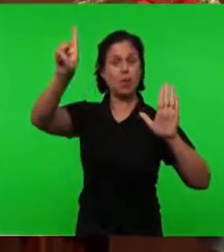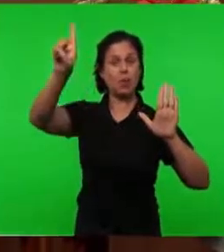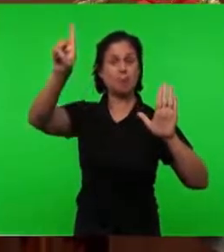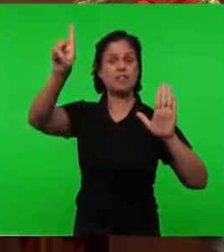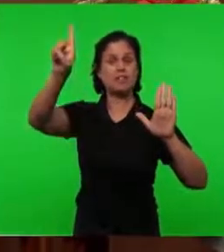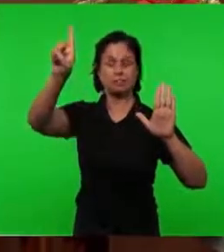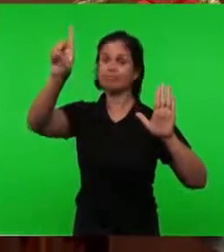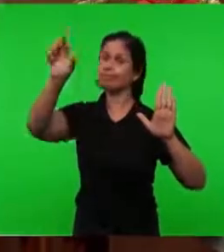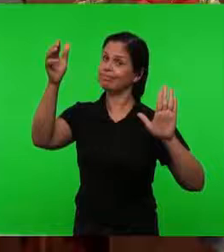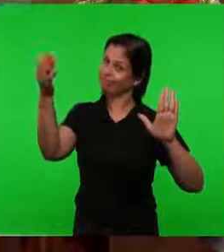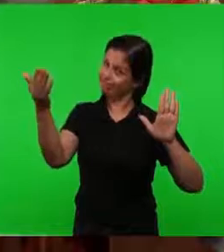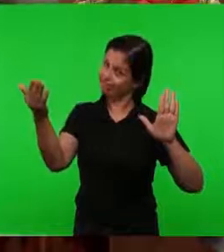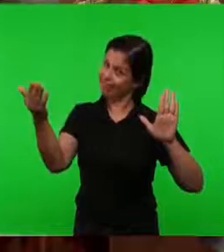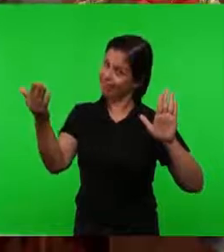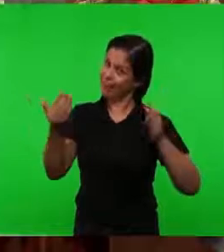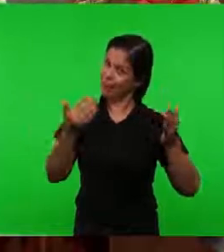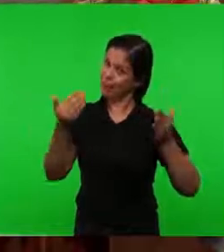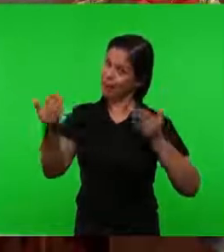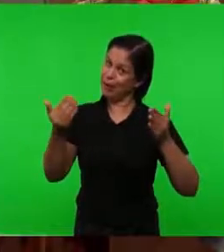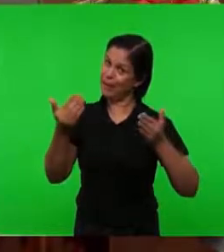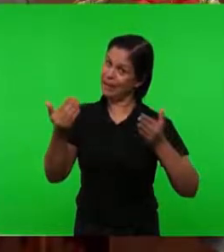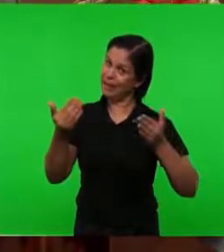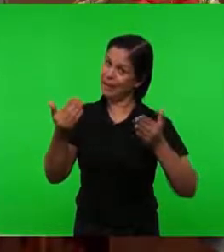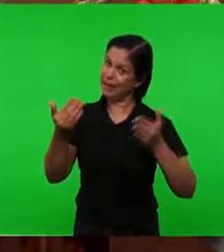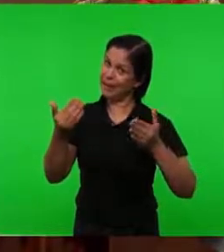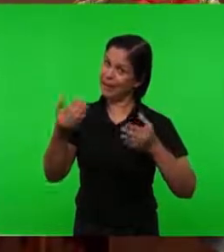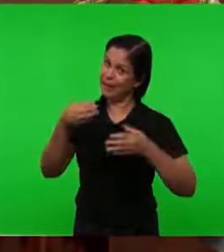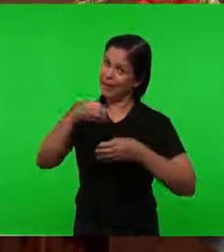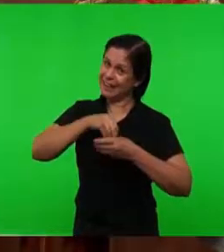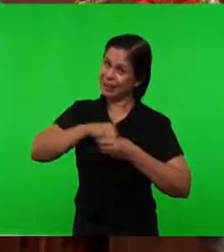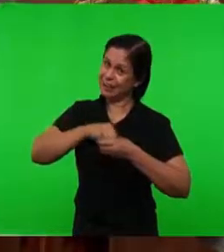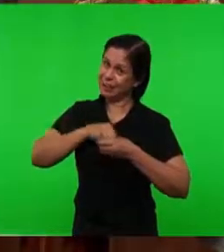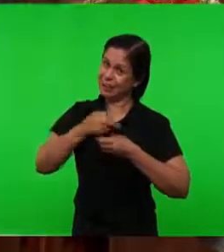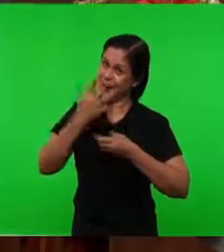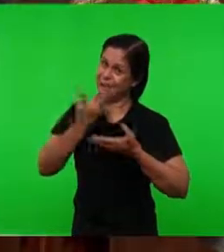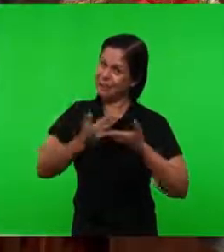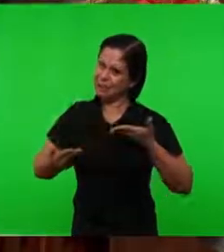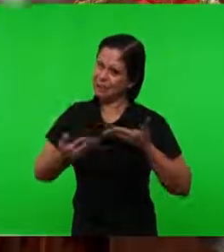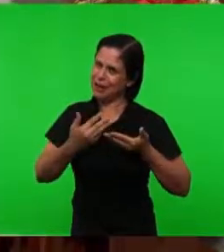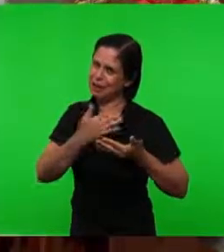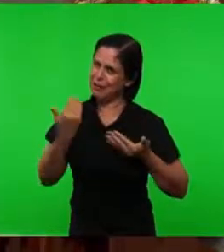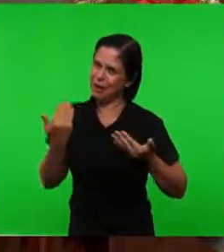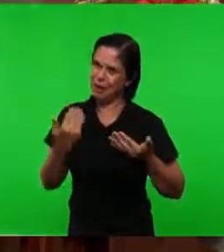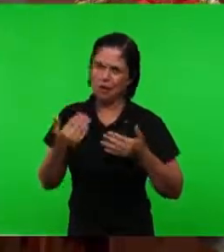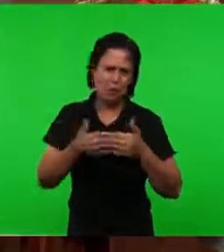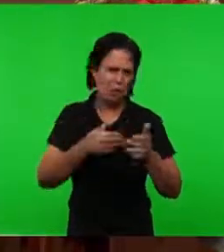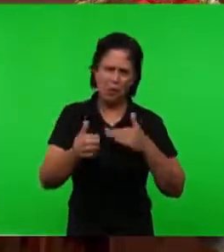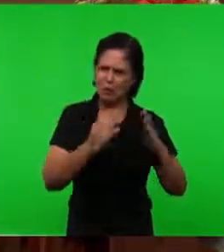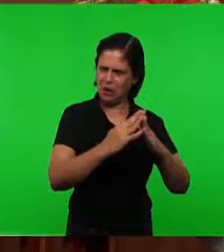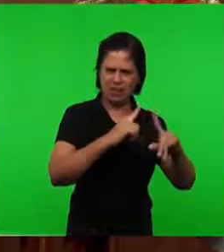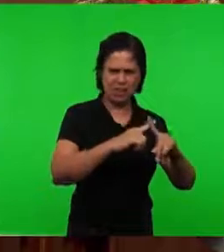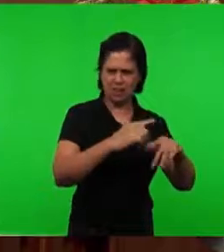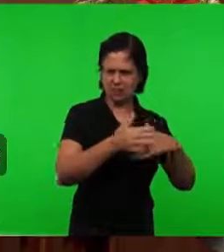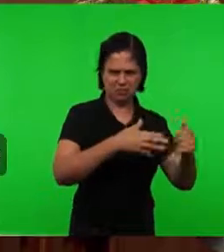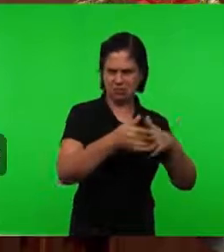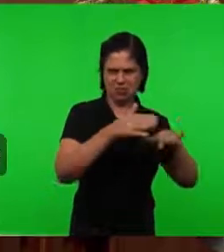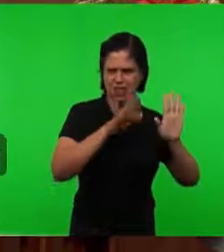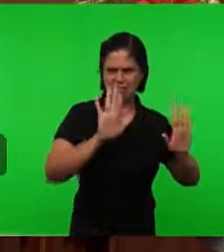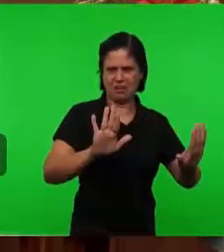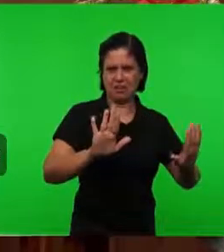quer Se colocar Nessa posição Seja ele Onde for Não é na igreja Nem bem Onde ele estiver